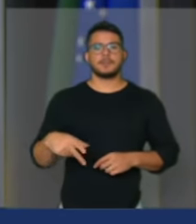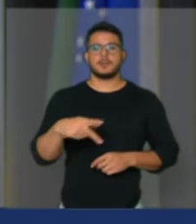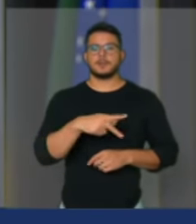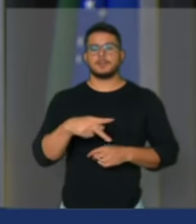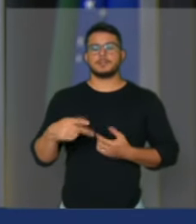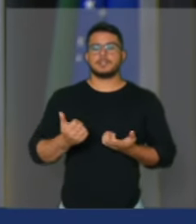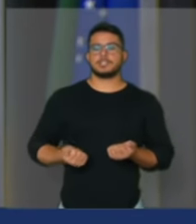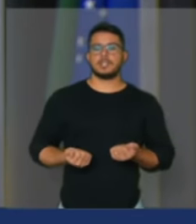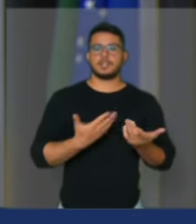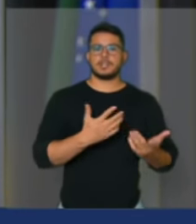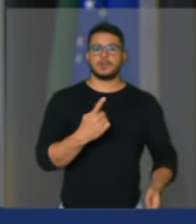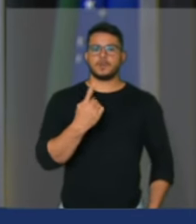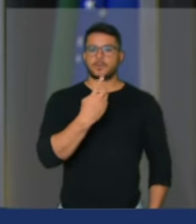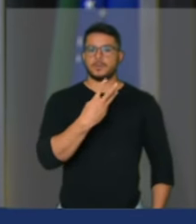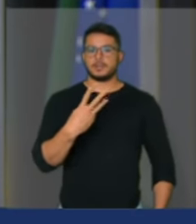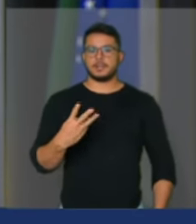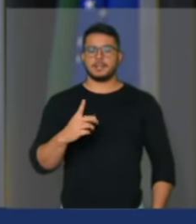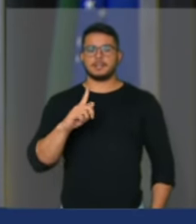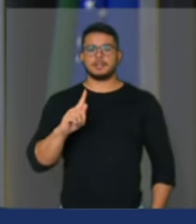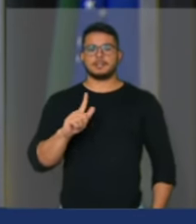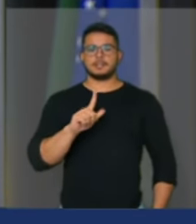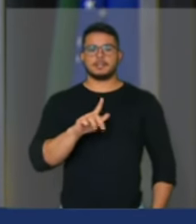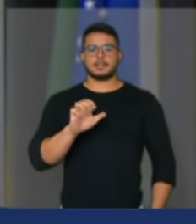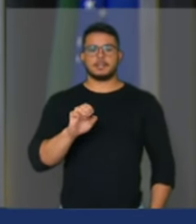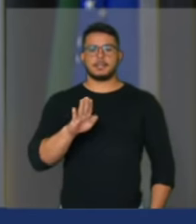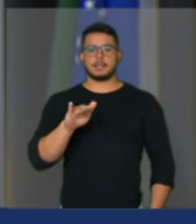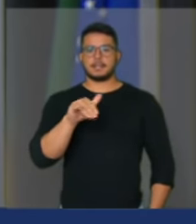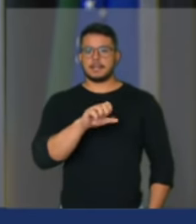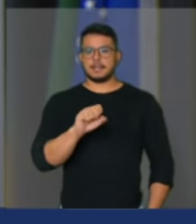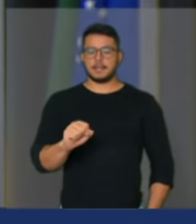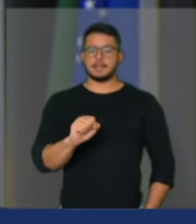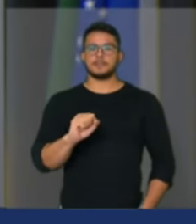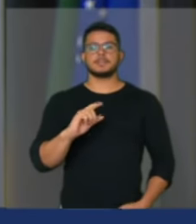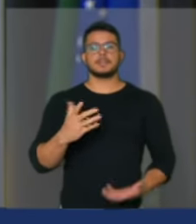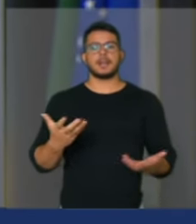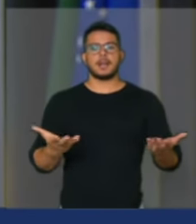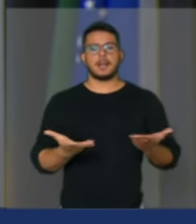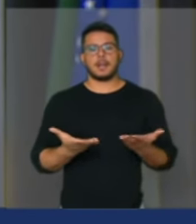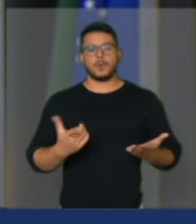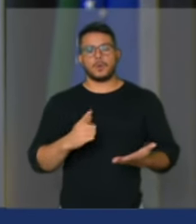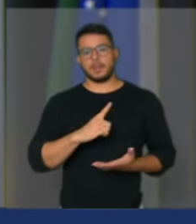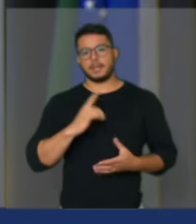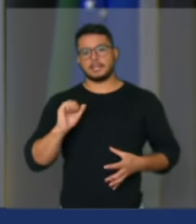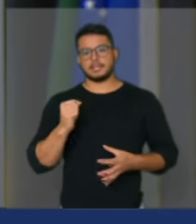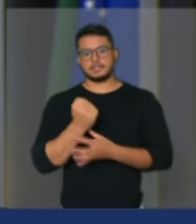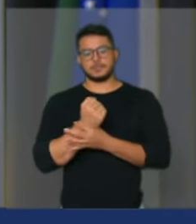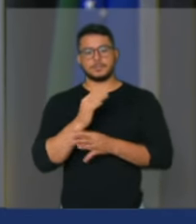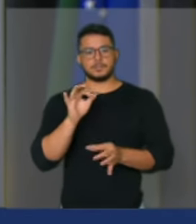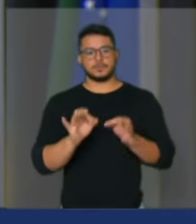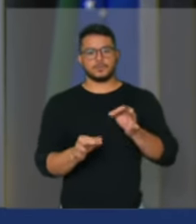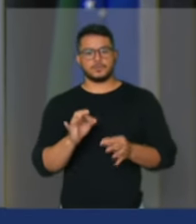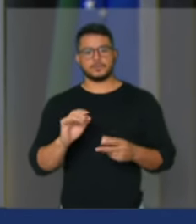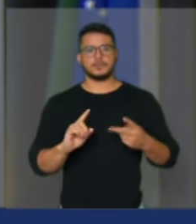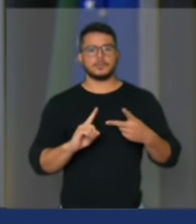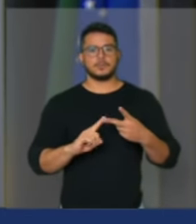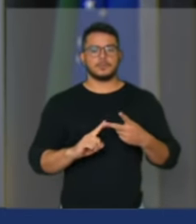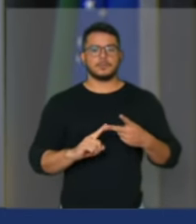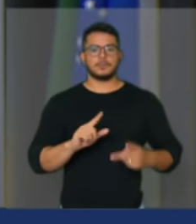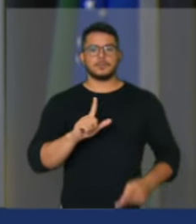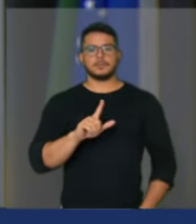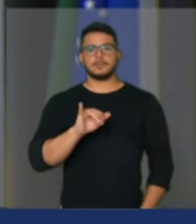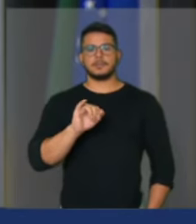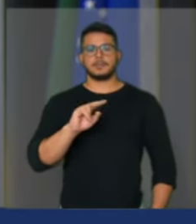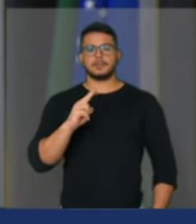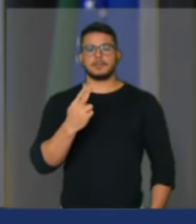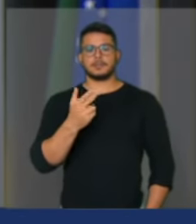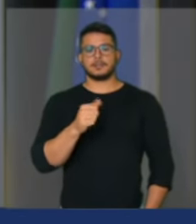levando definitivamente segurança jurídica aos nossos empresários nossos produtores e a questão do linhão de Tucuruí onde